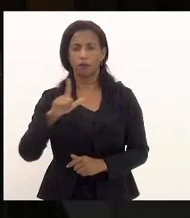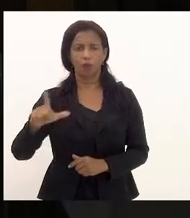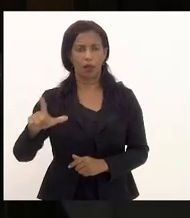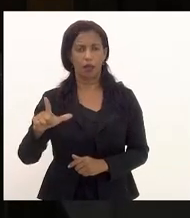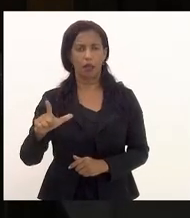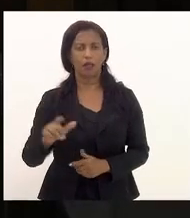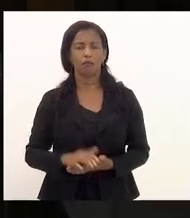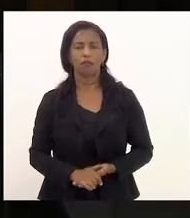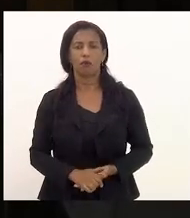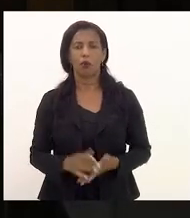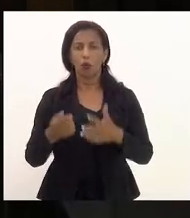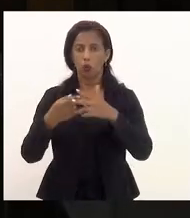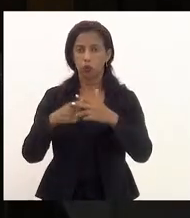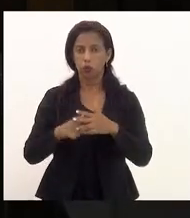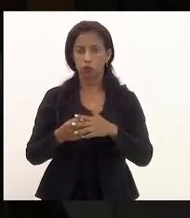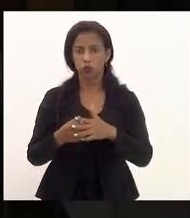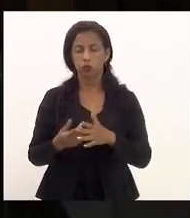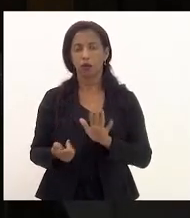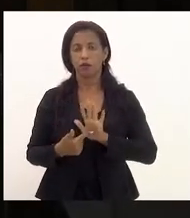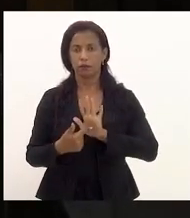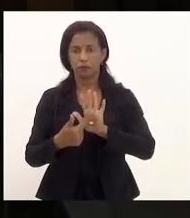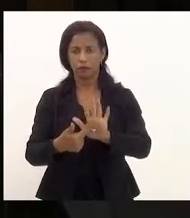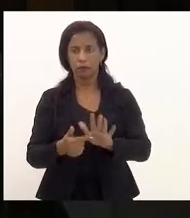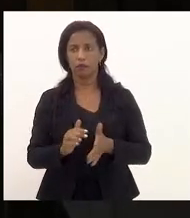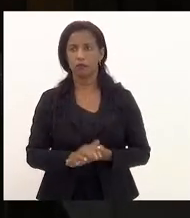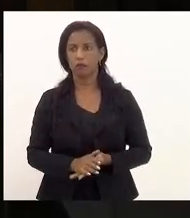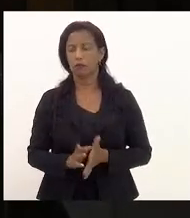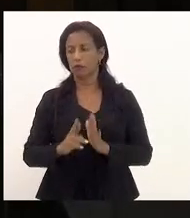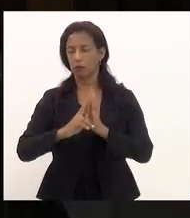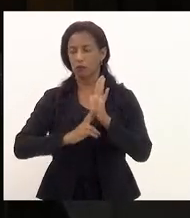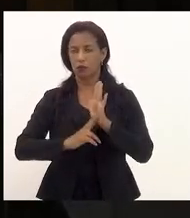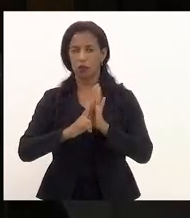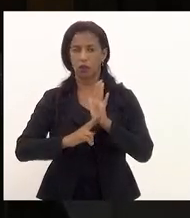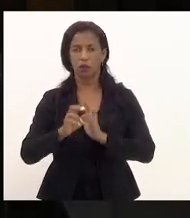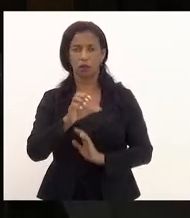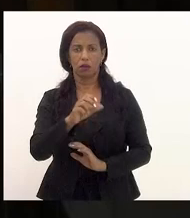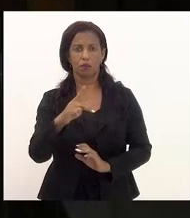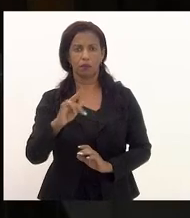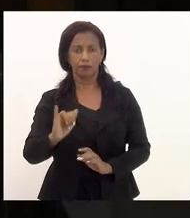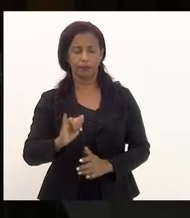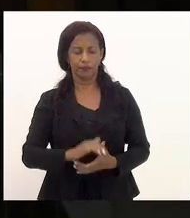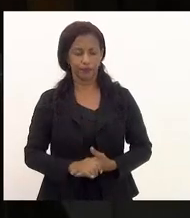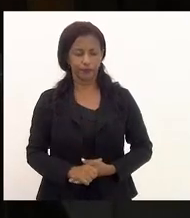corretivos que serão apresentados no relatório da CPI.